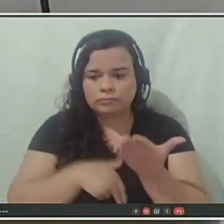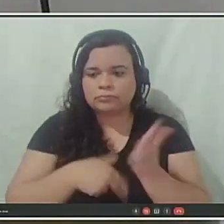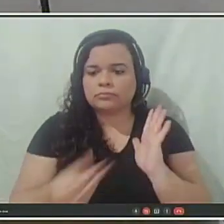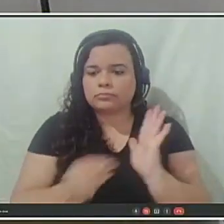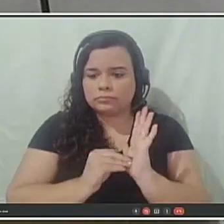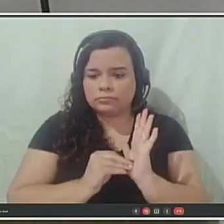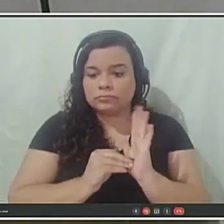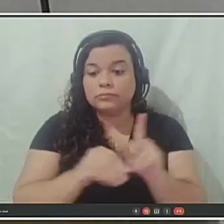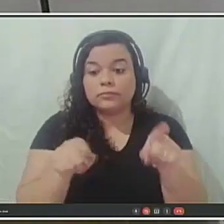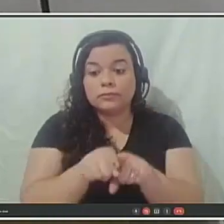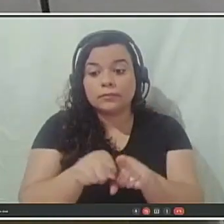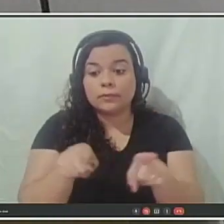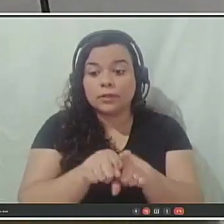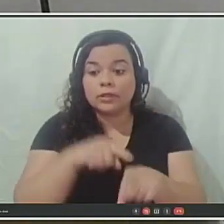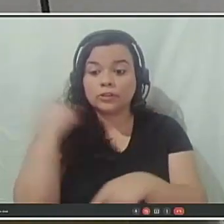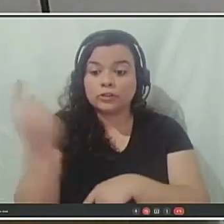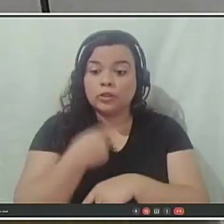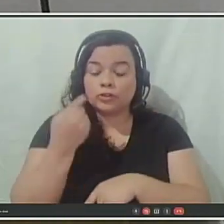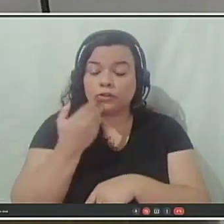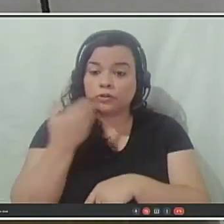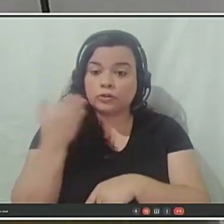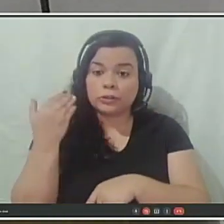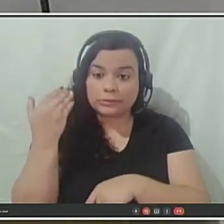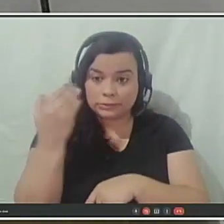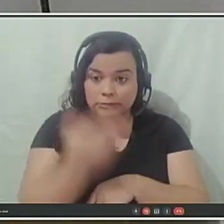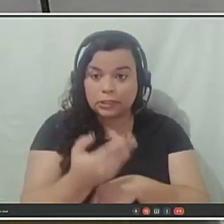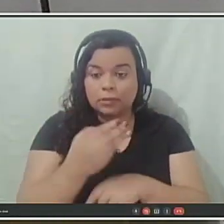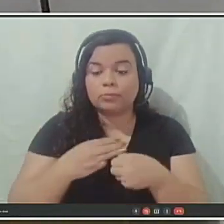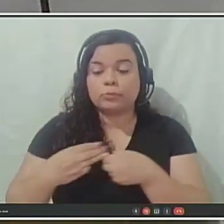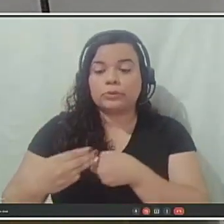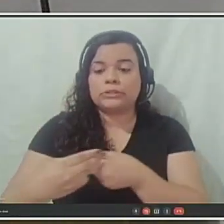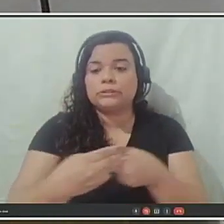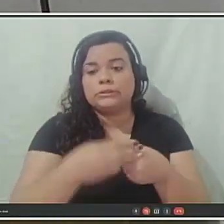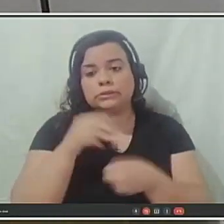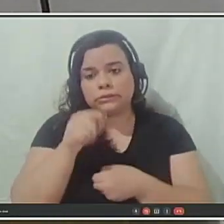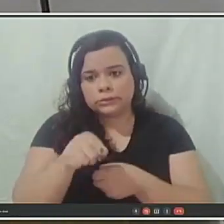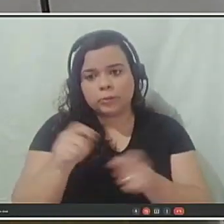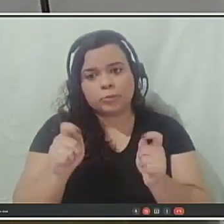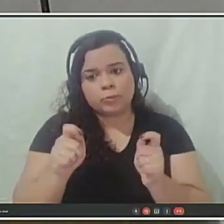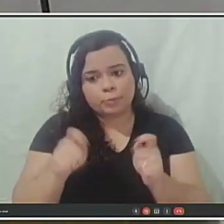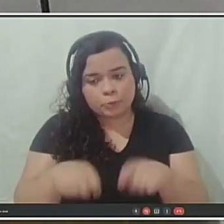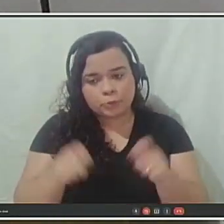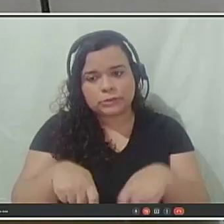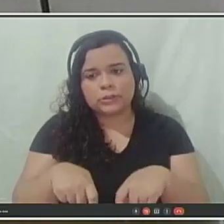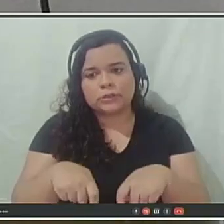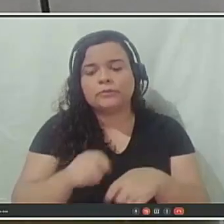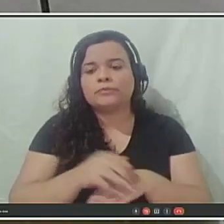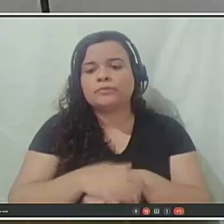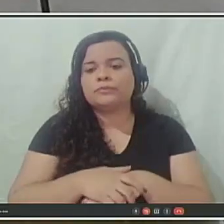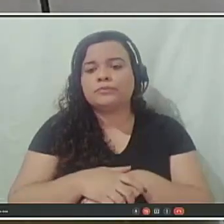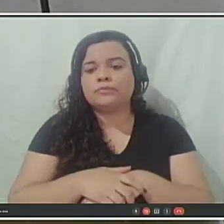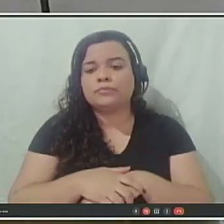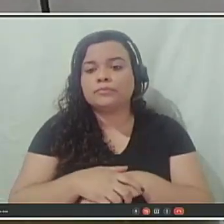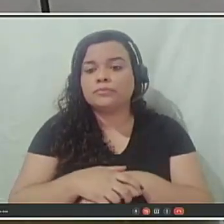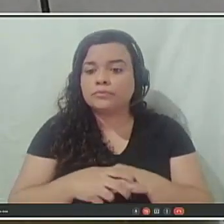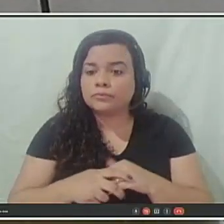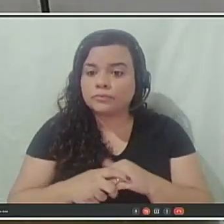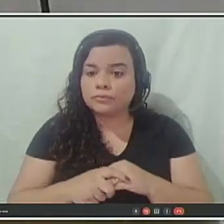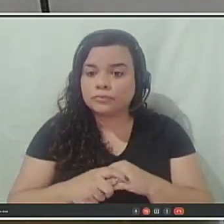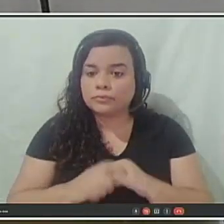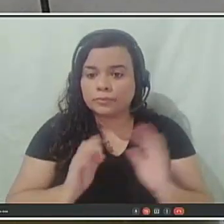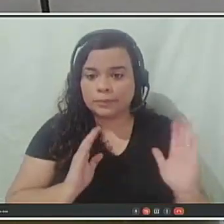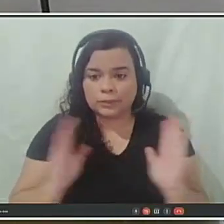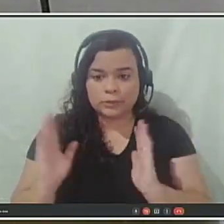solicitamos ao município esta condição, após a, e é deles, é competência do